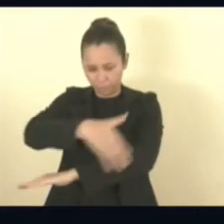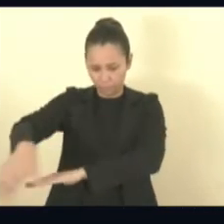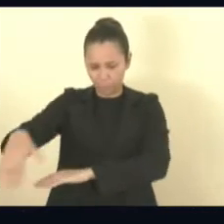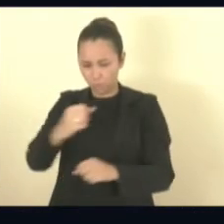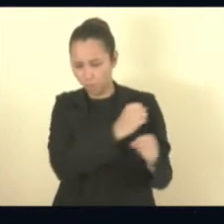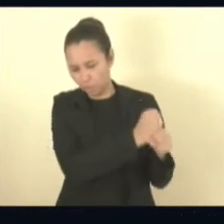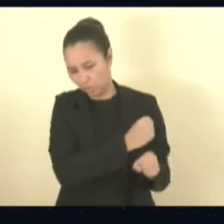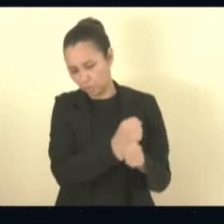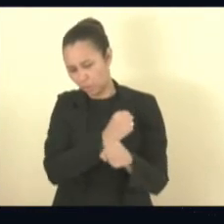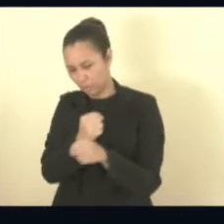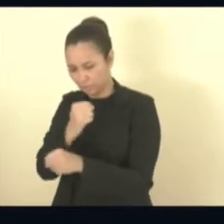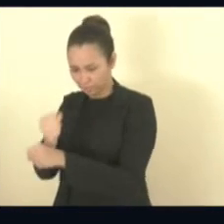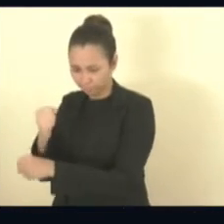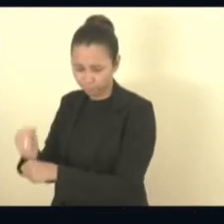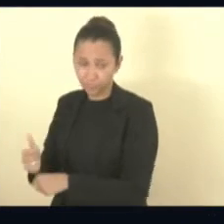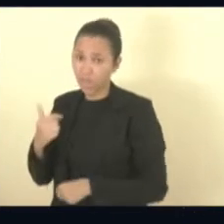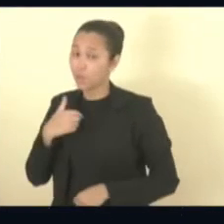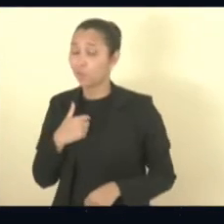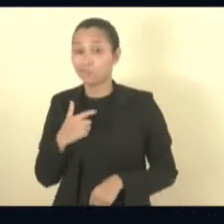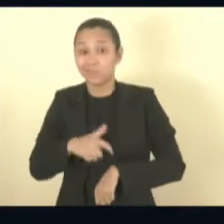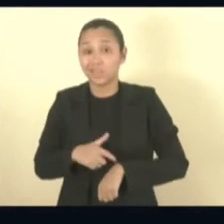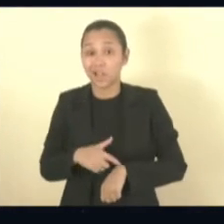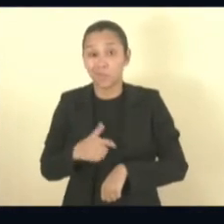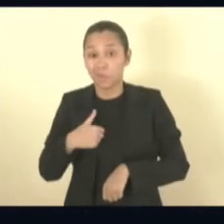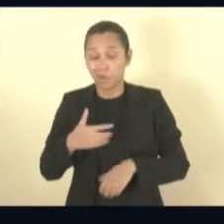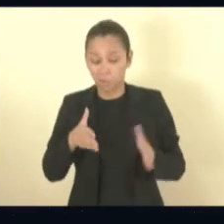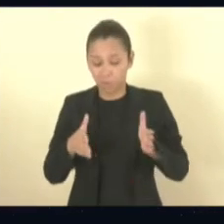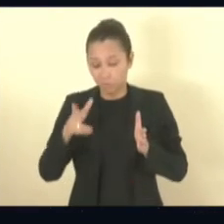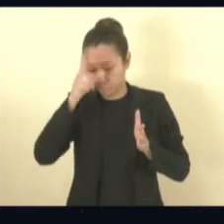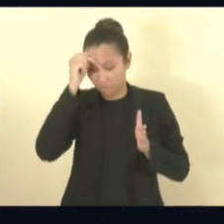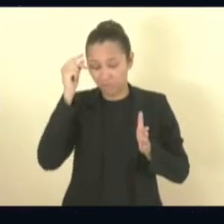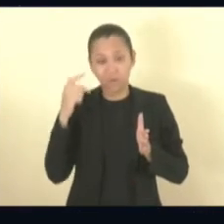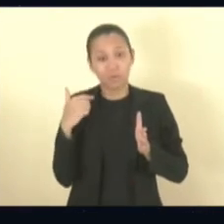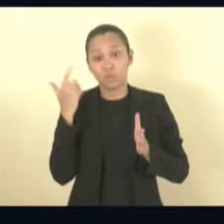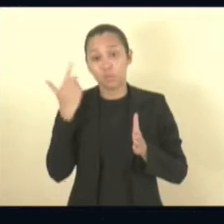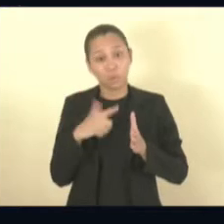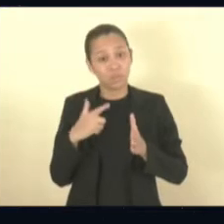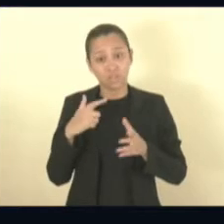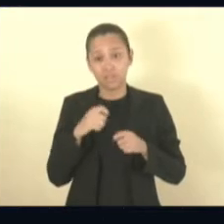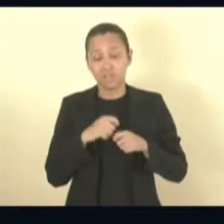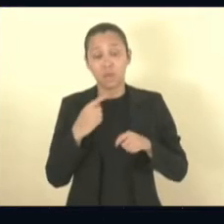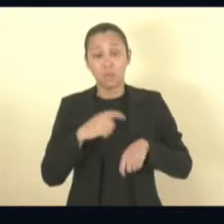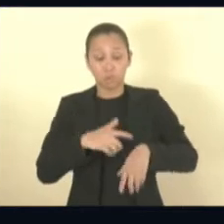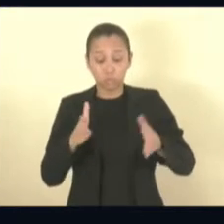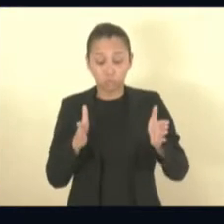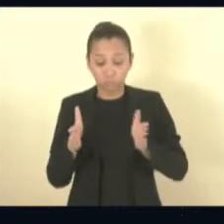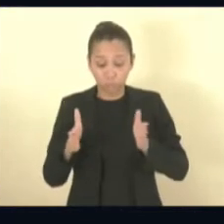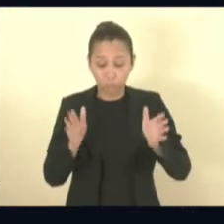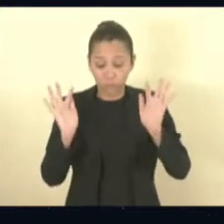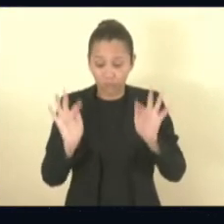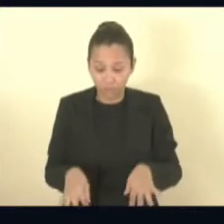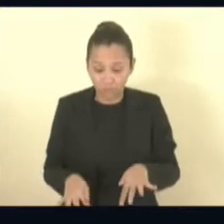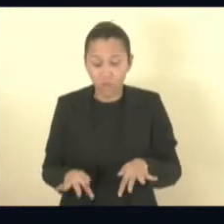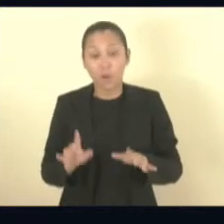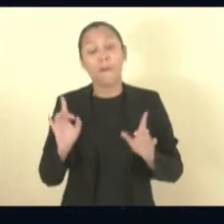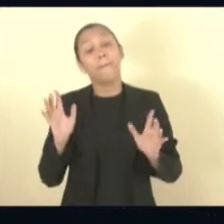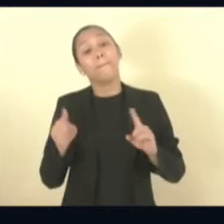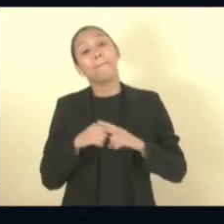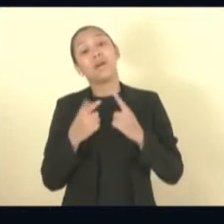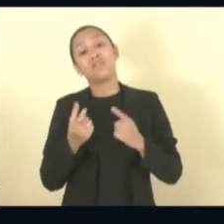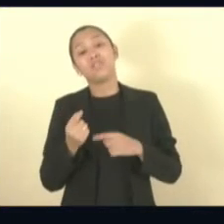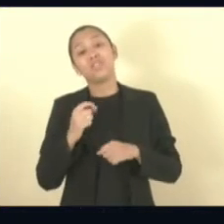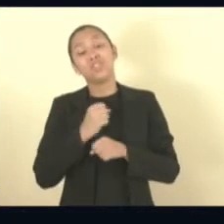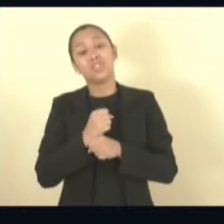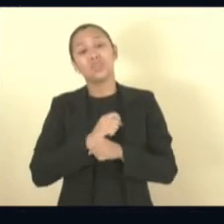não tive tempo de fazer quando era prefeito, mas 20 anos depois, a obra continua sem ser realizada.